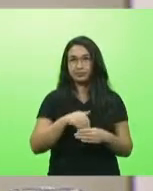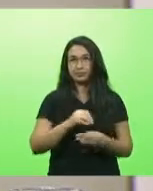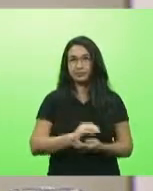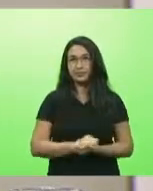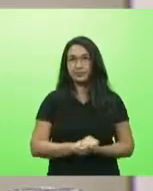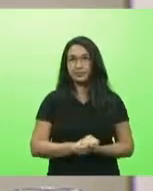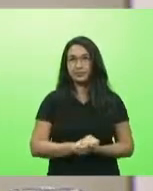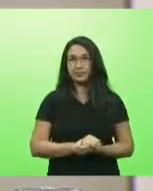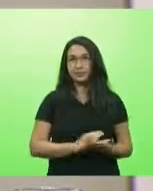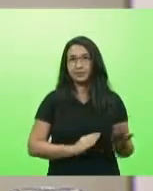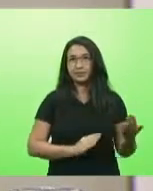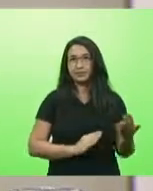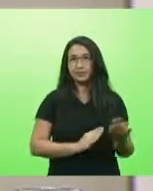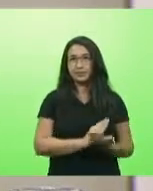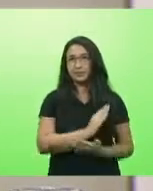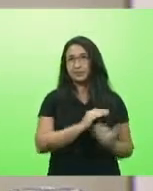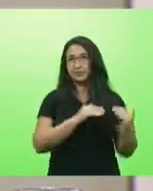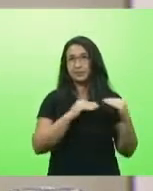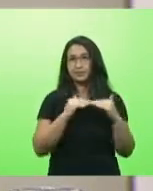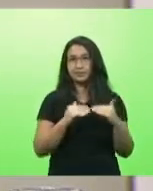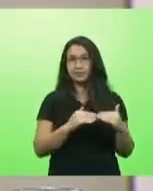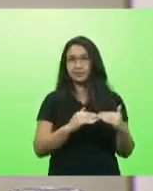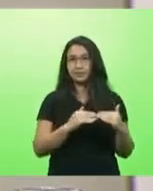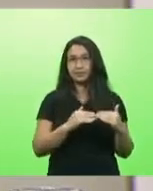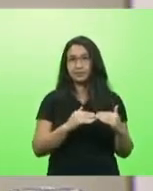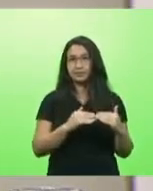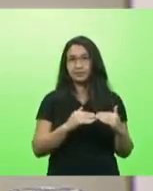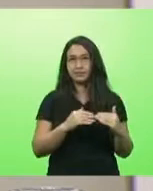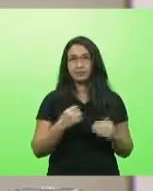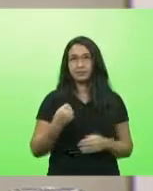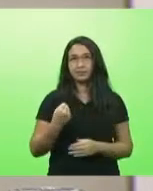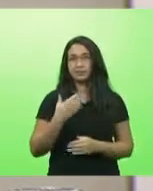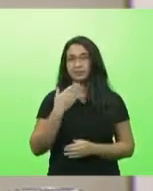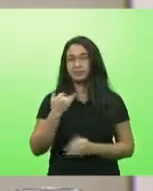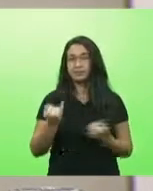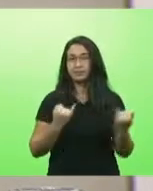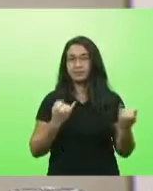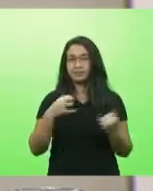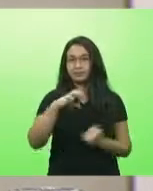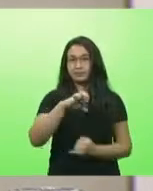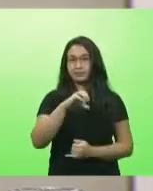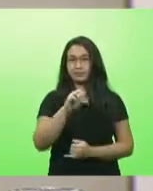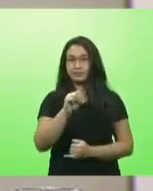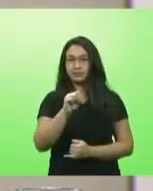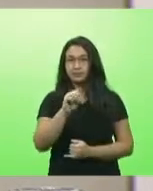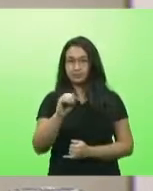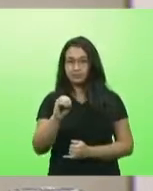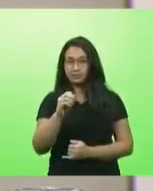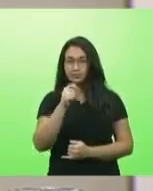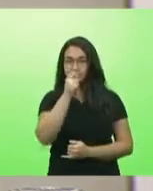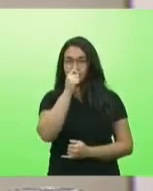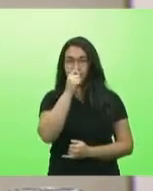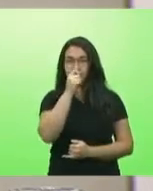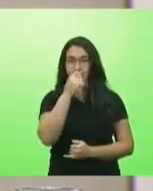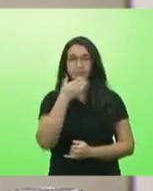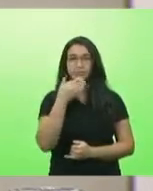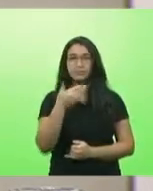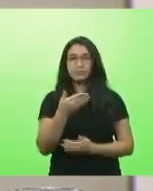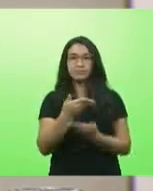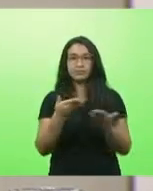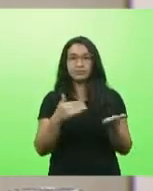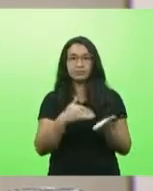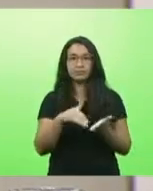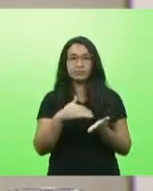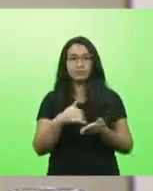permaneçam como se encontram aprovado por unanimidade pedido de informação 90 autor deputado João Amin solicitando ao secretário do estado da